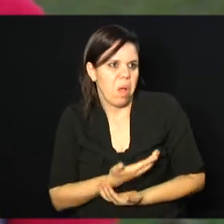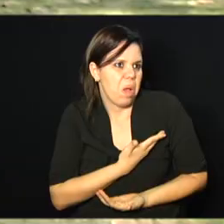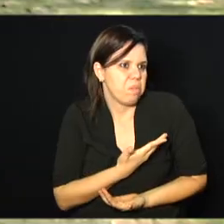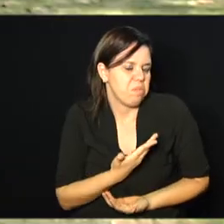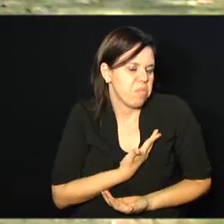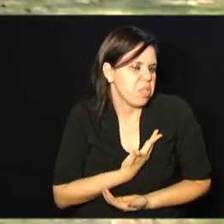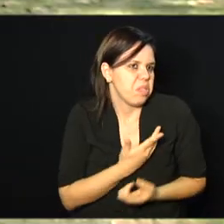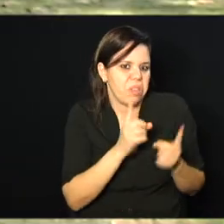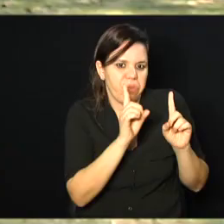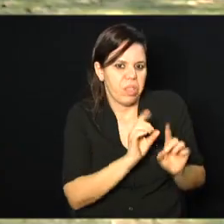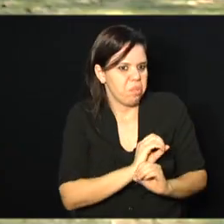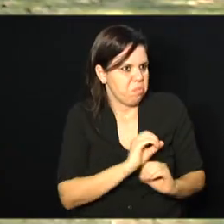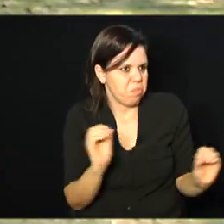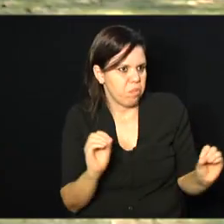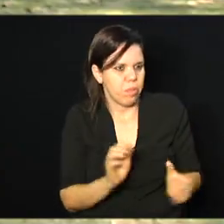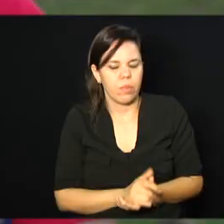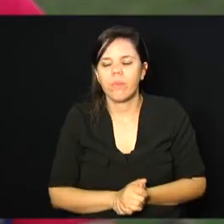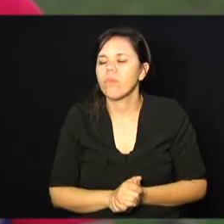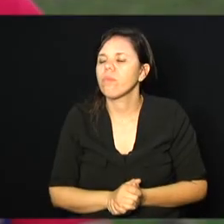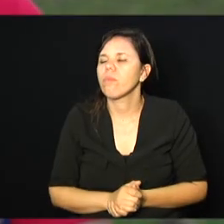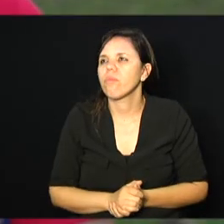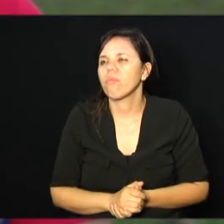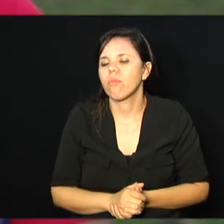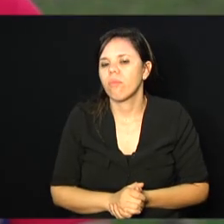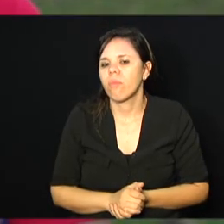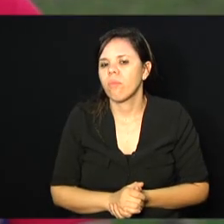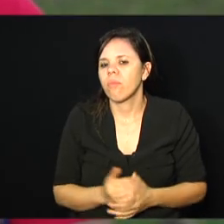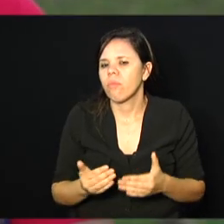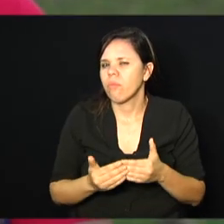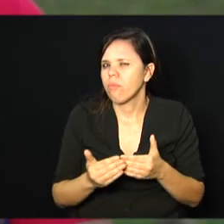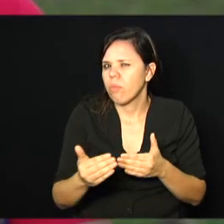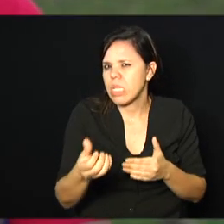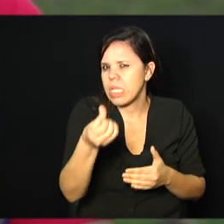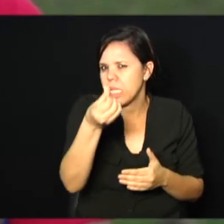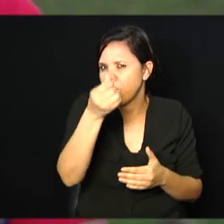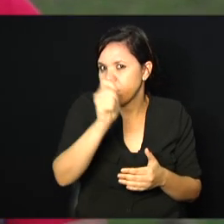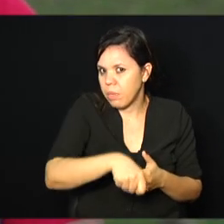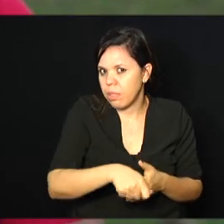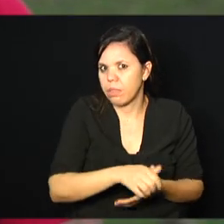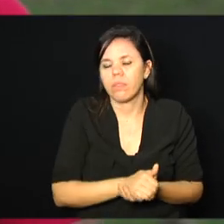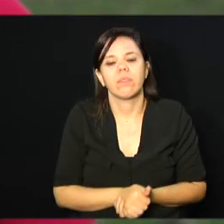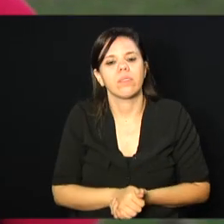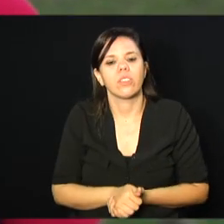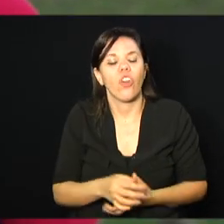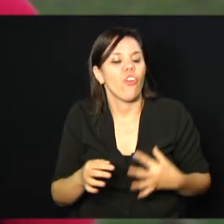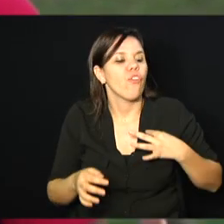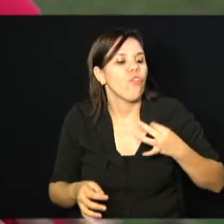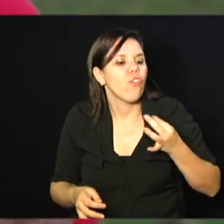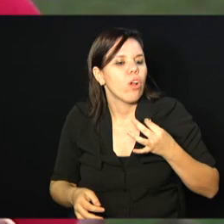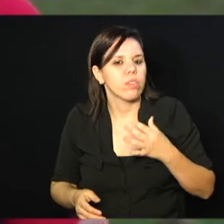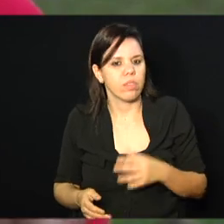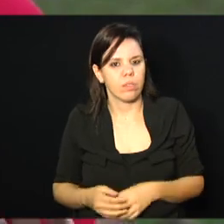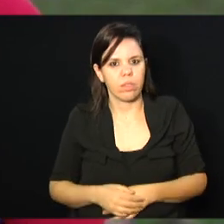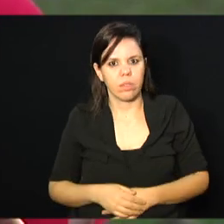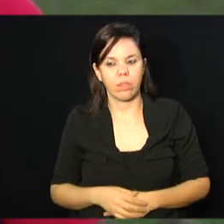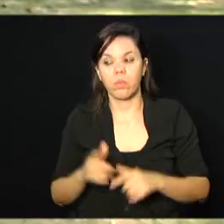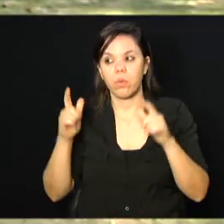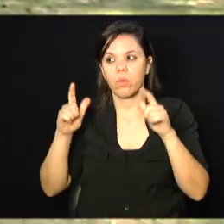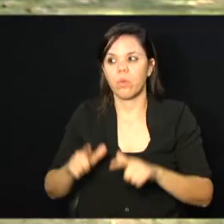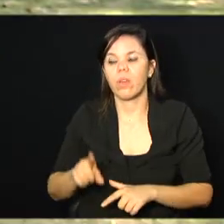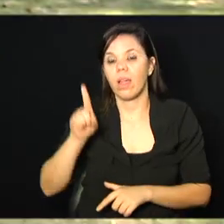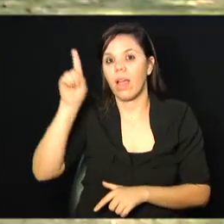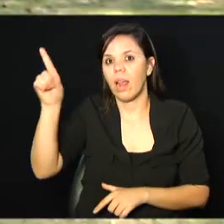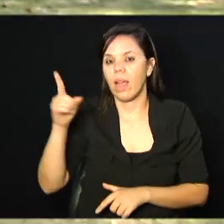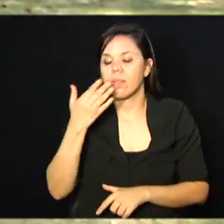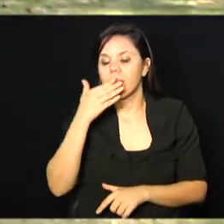deficiência. Aí eu fiquei durante seis meses como voluntário na Casa da Criança Paralítica, pra mim, ter contato, né?